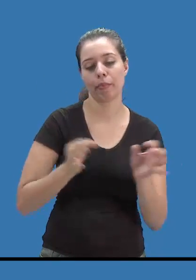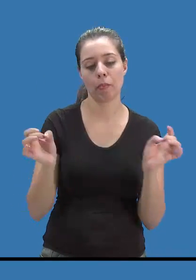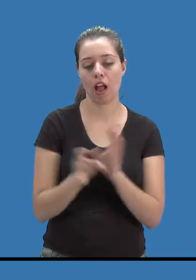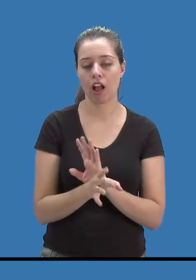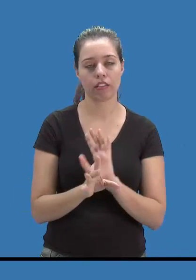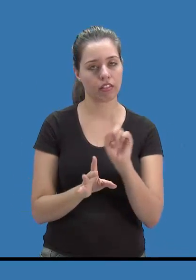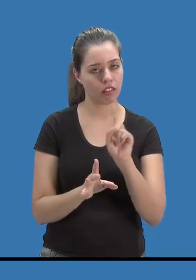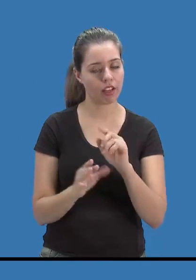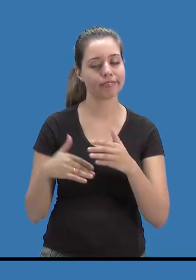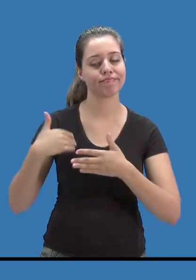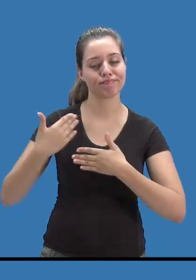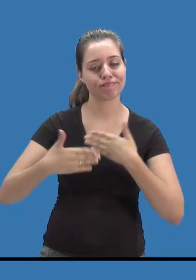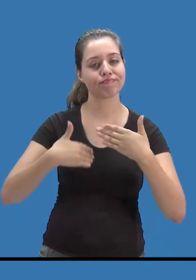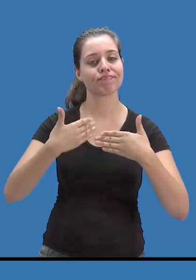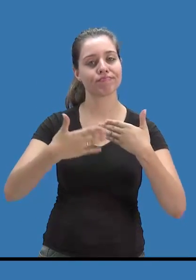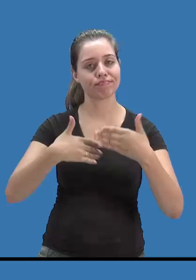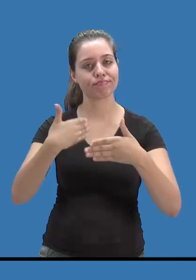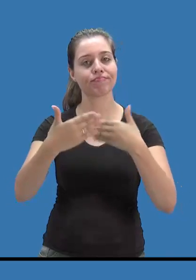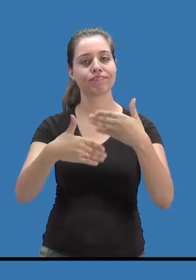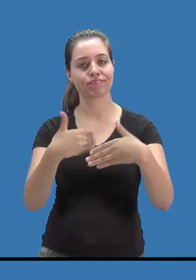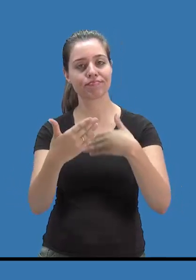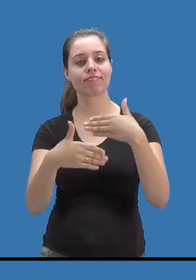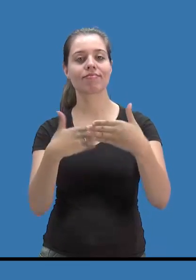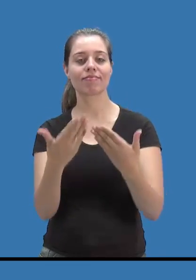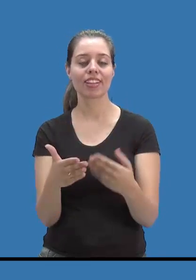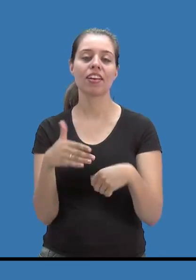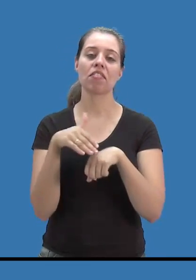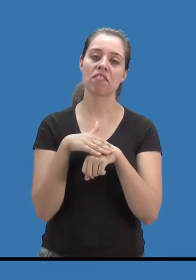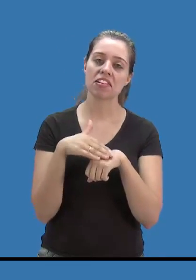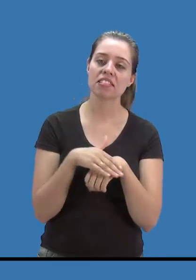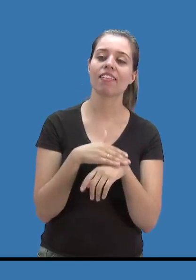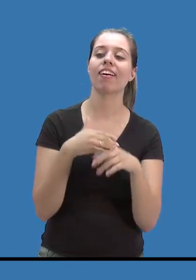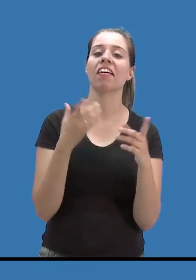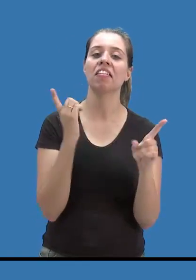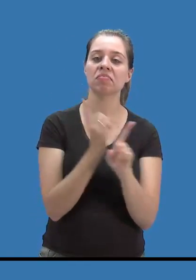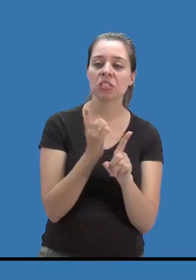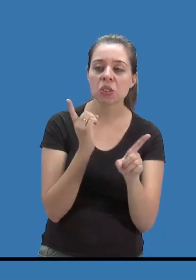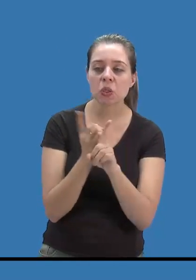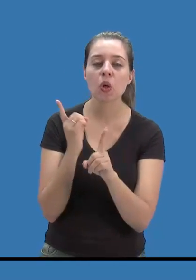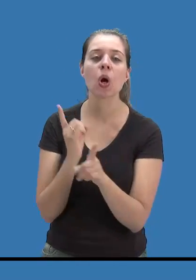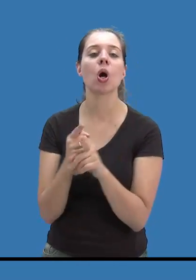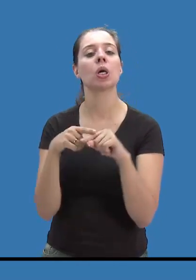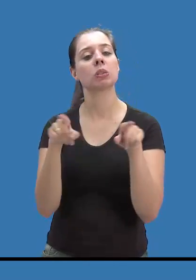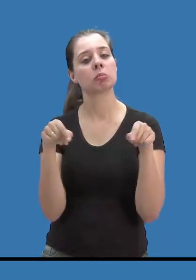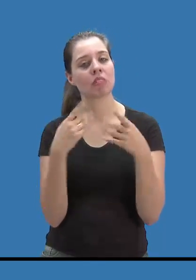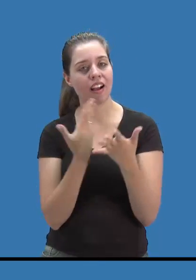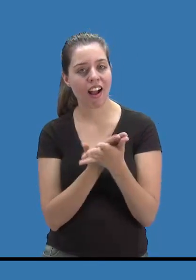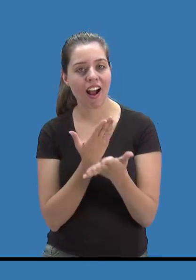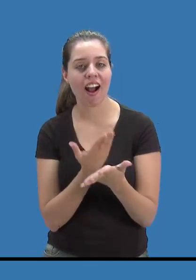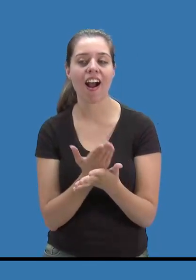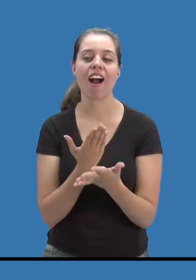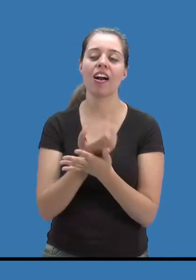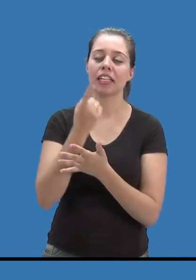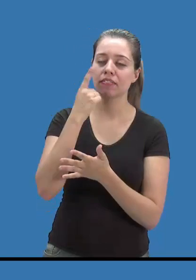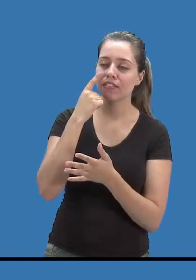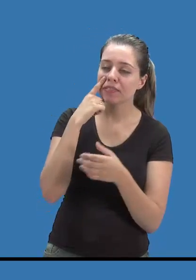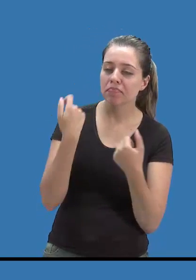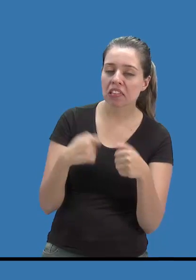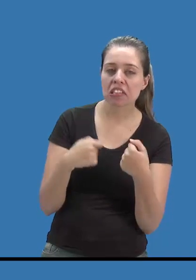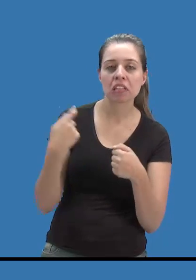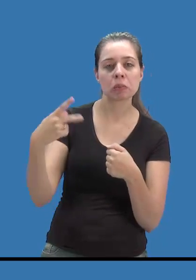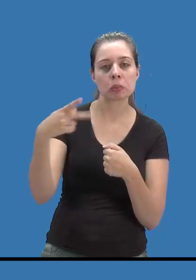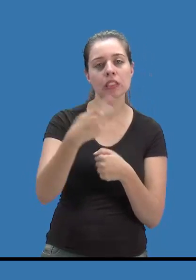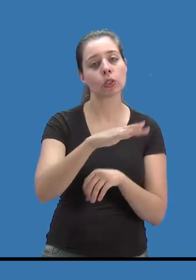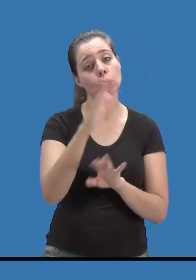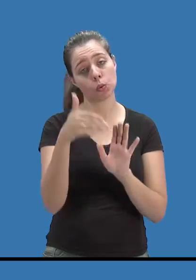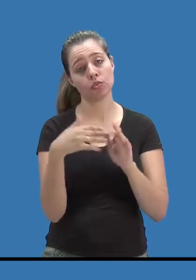todo um processo. Então a gente vai conversando durante vários encontros e vai levantando toda essa necessidade